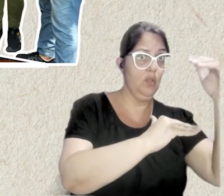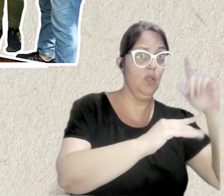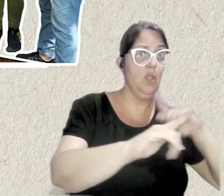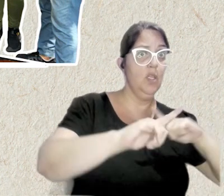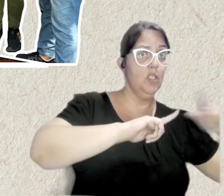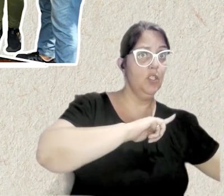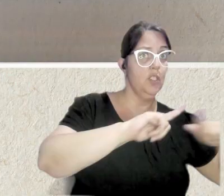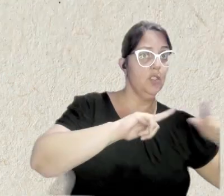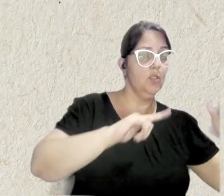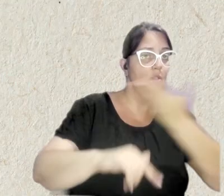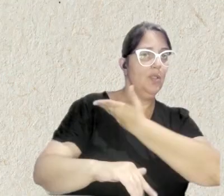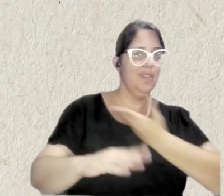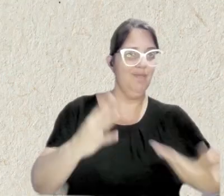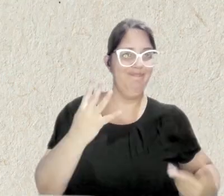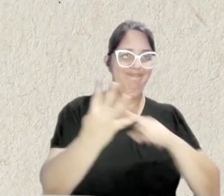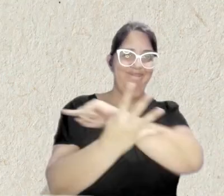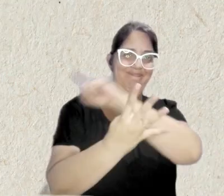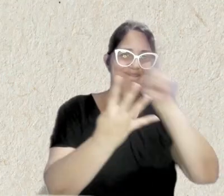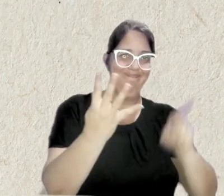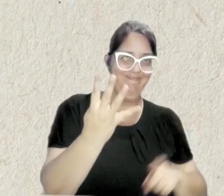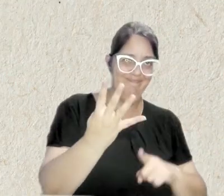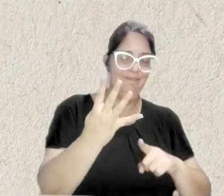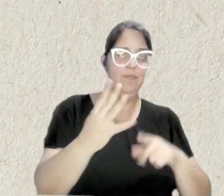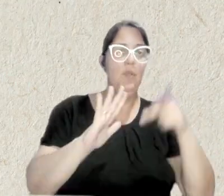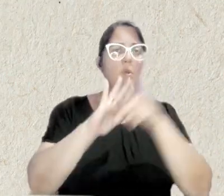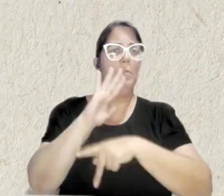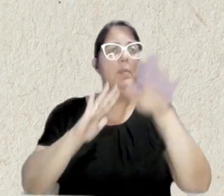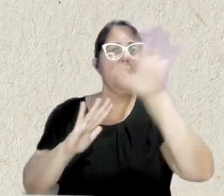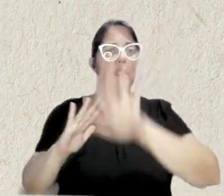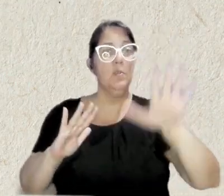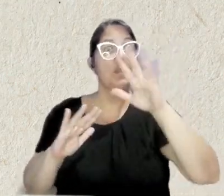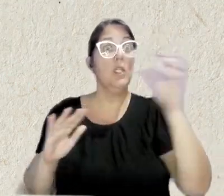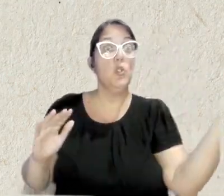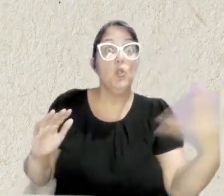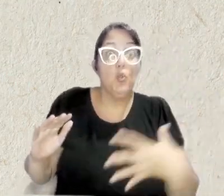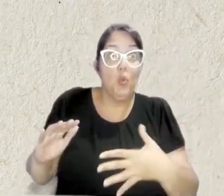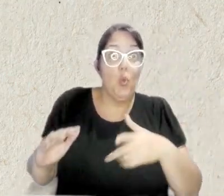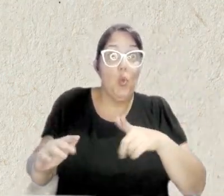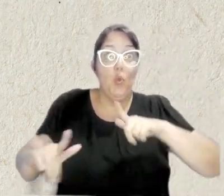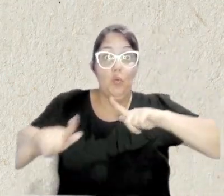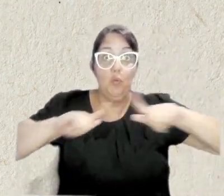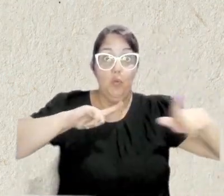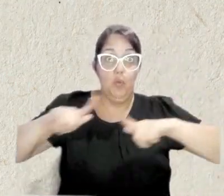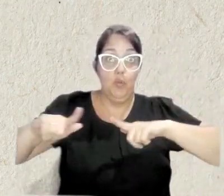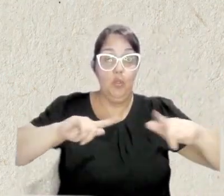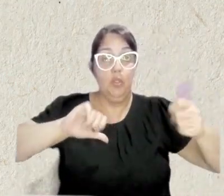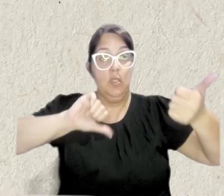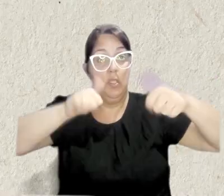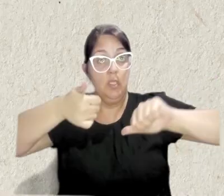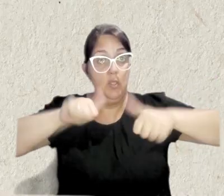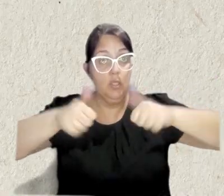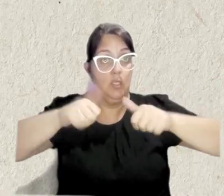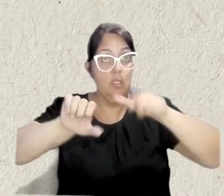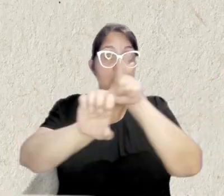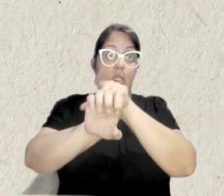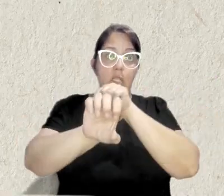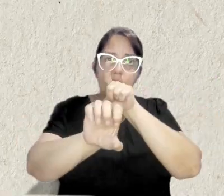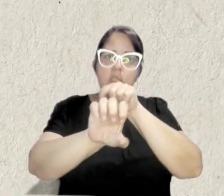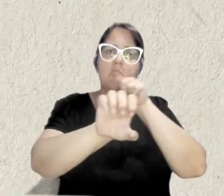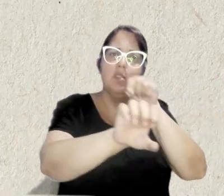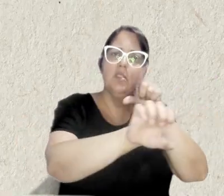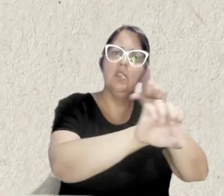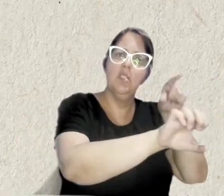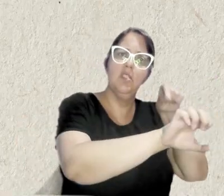gestores públicos. O Plano Macro é uma inovação em gestão, pois desloca a análise de empreendimento por